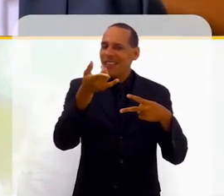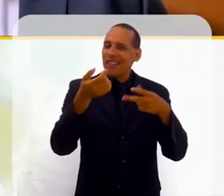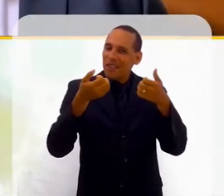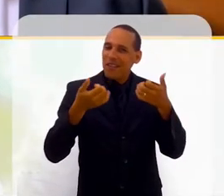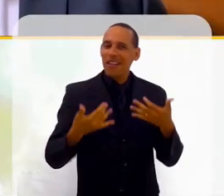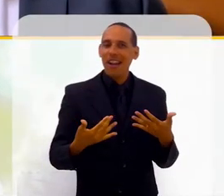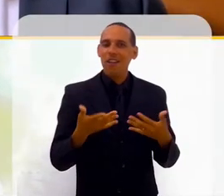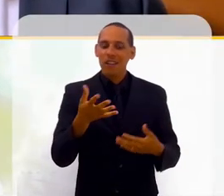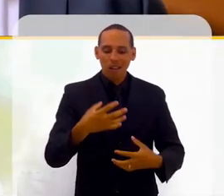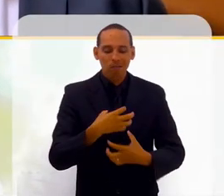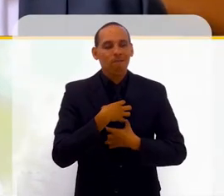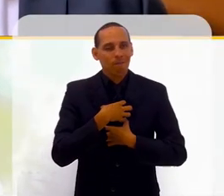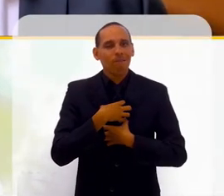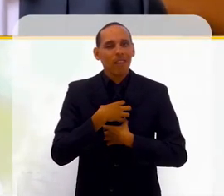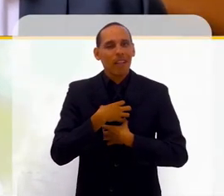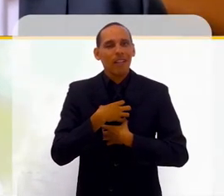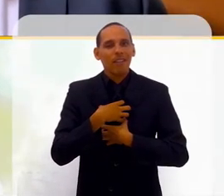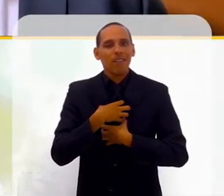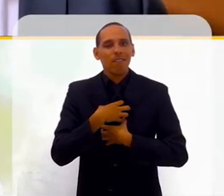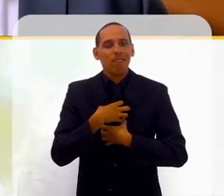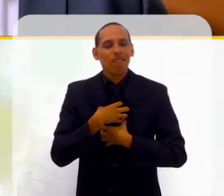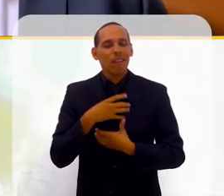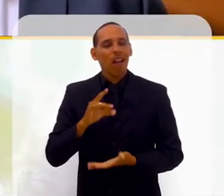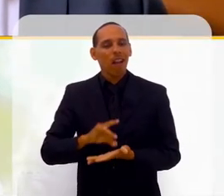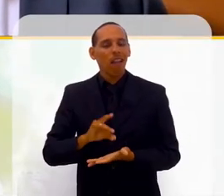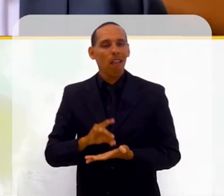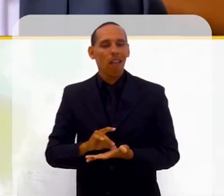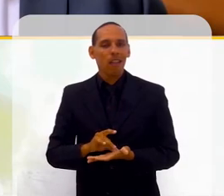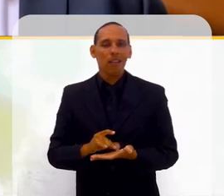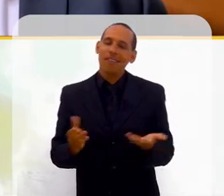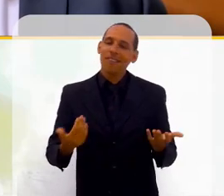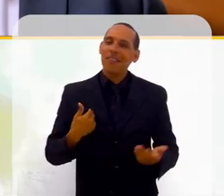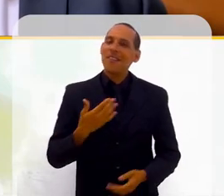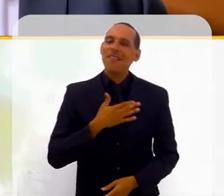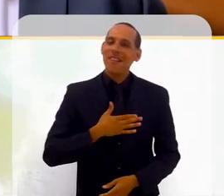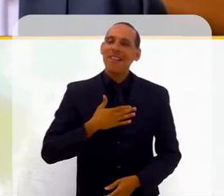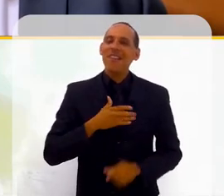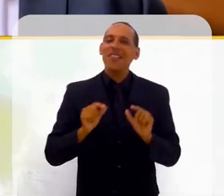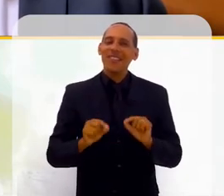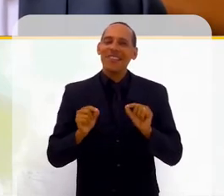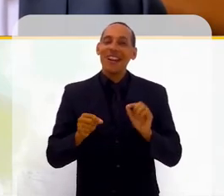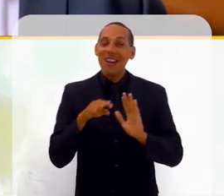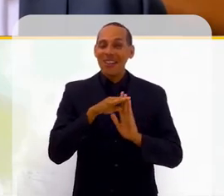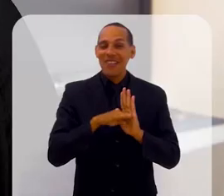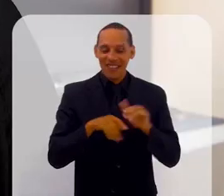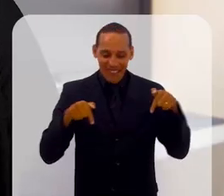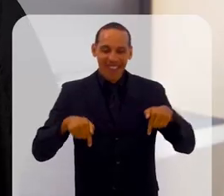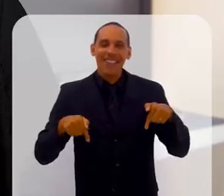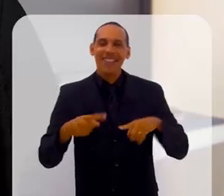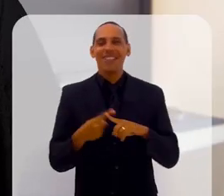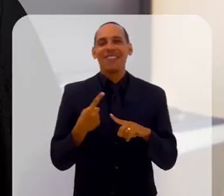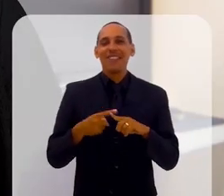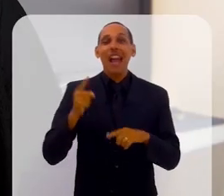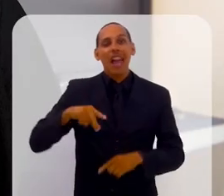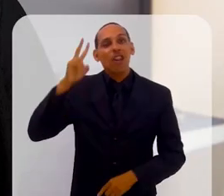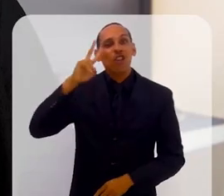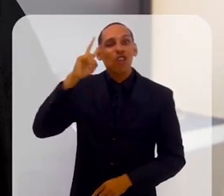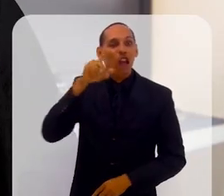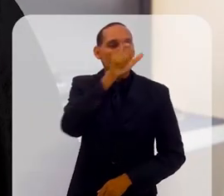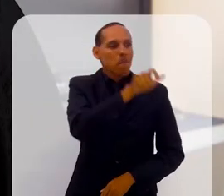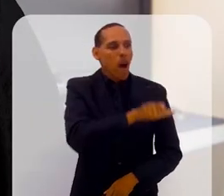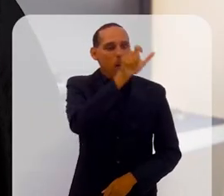viu isso e sentiu isso na prática. Então, por isso que eu gosto de ser, amo esse programa, porque são